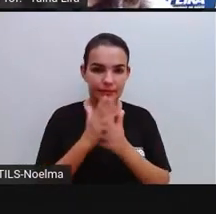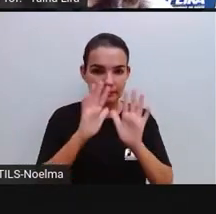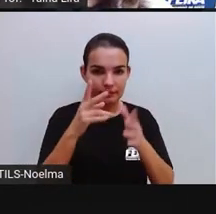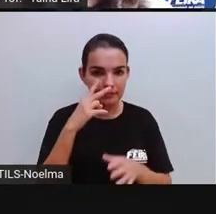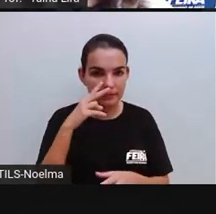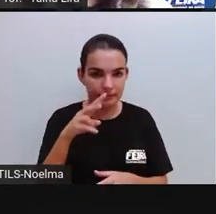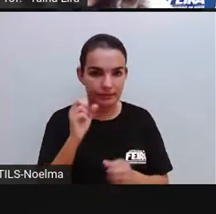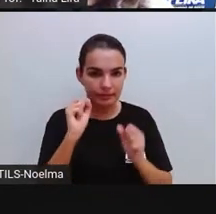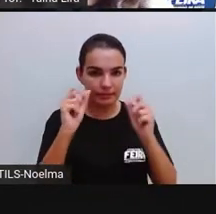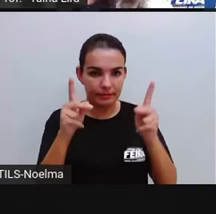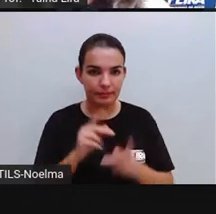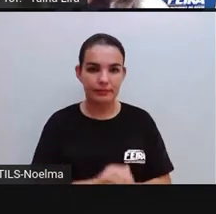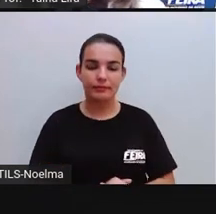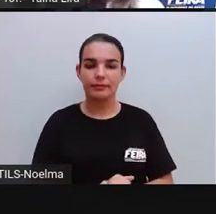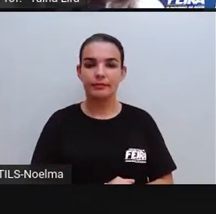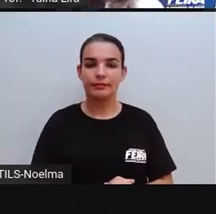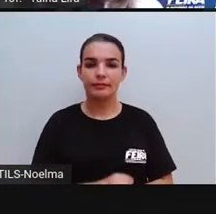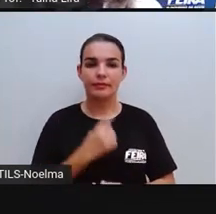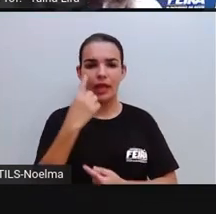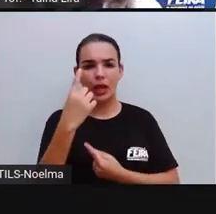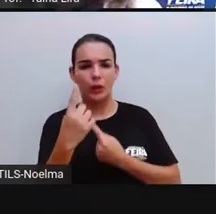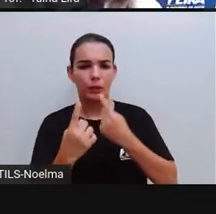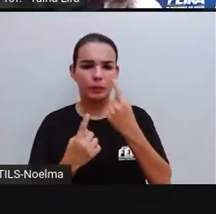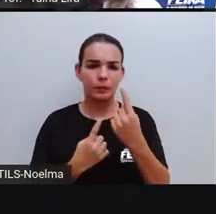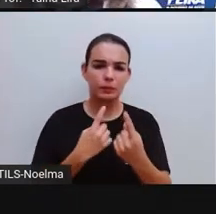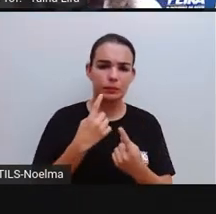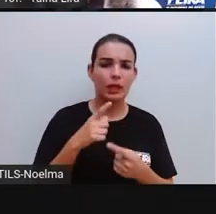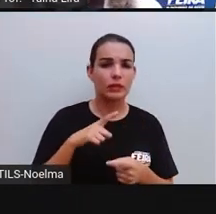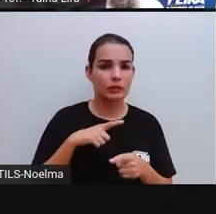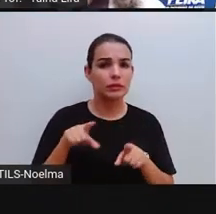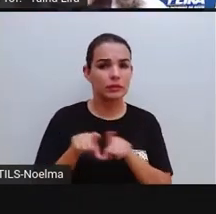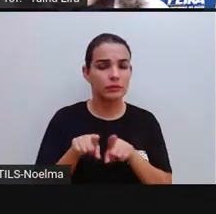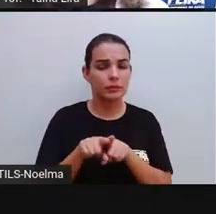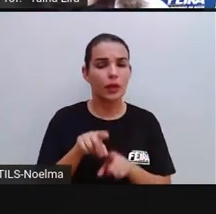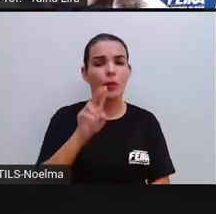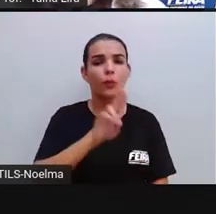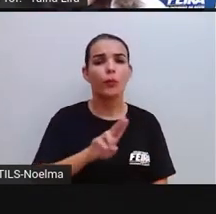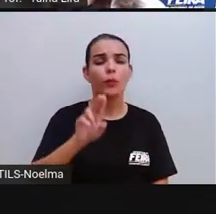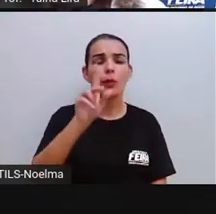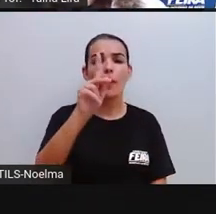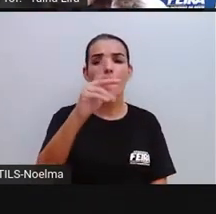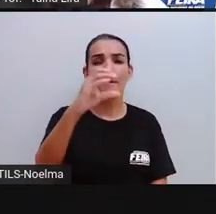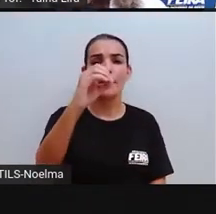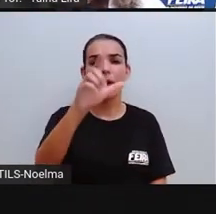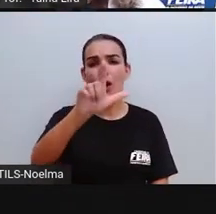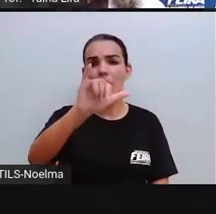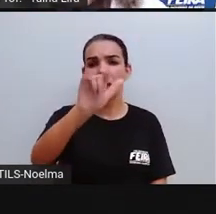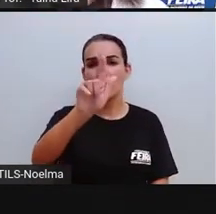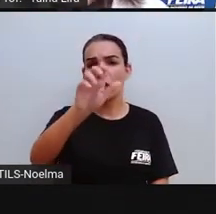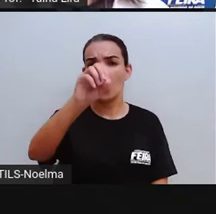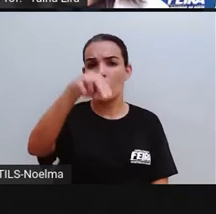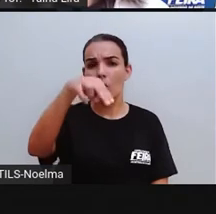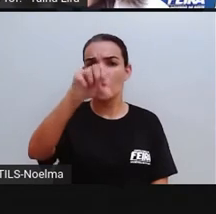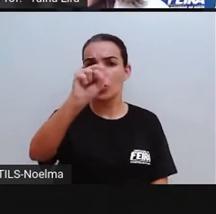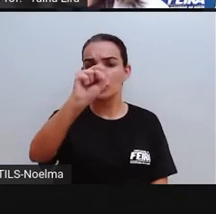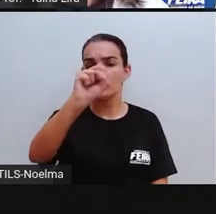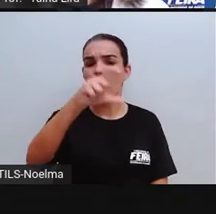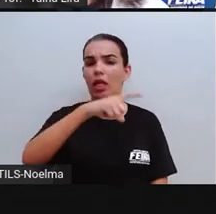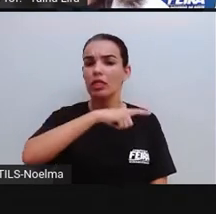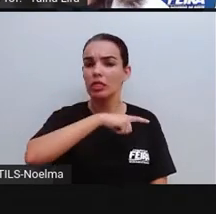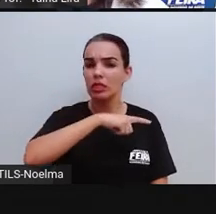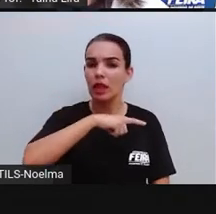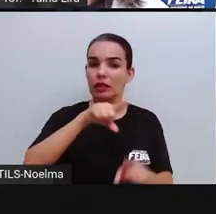tá? Algumas figuras planas também são polígonos, tá? E possuem vértices